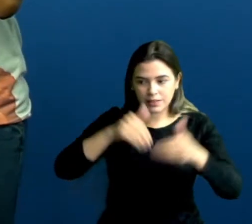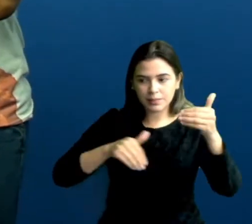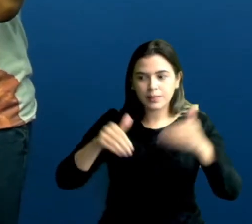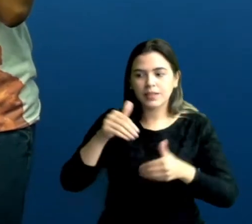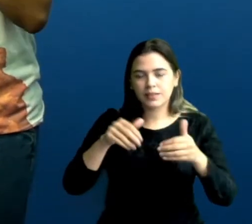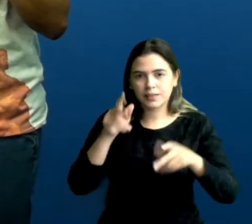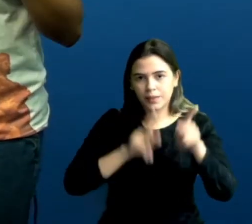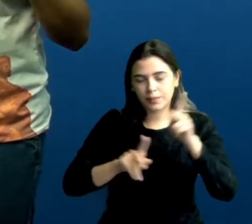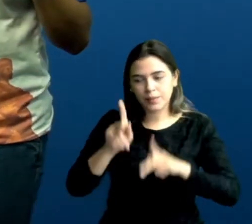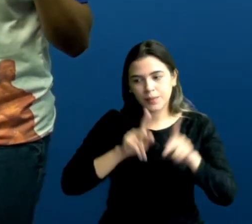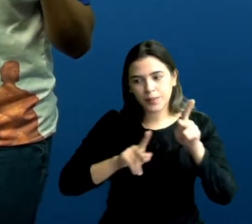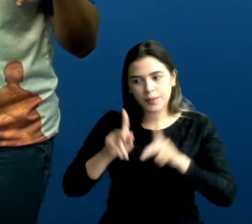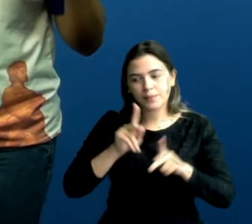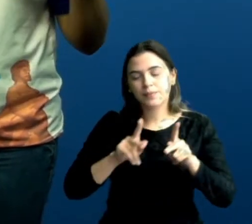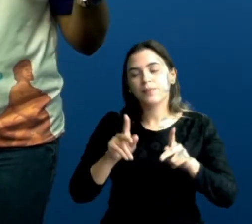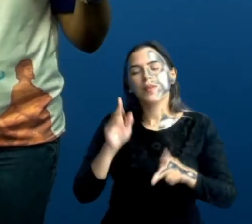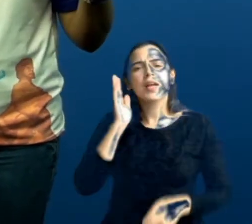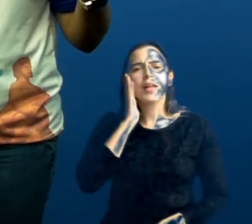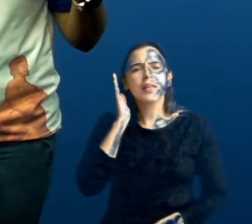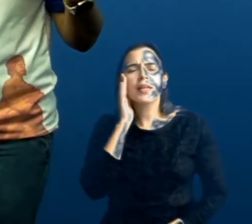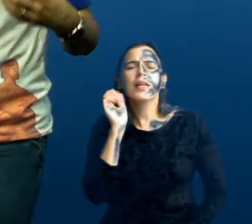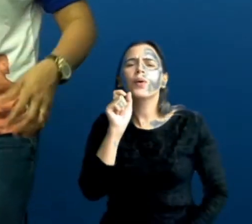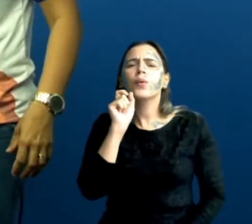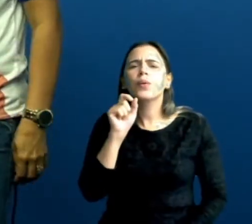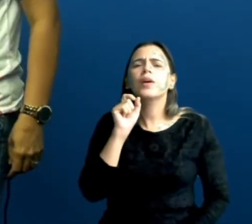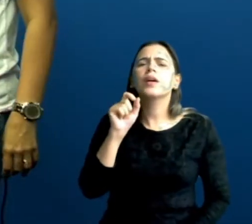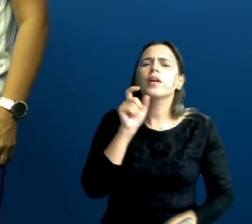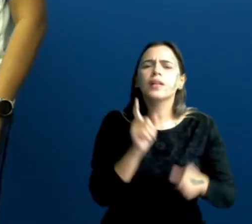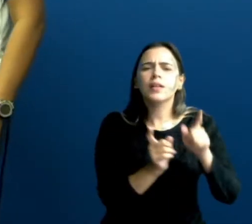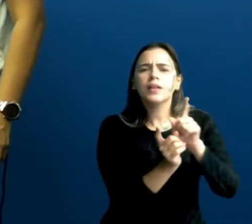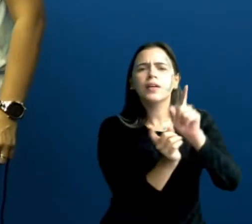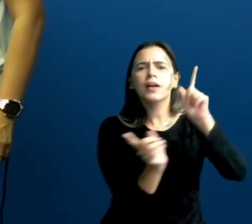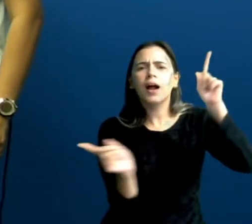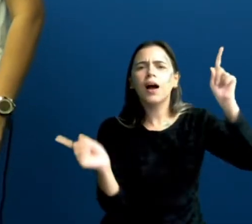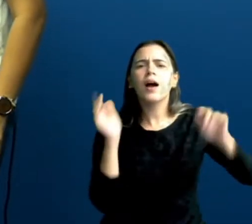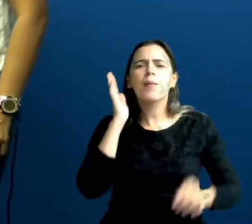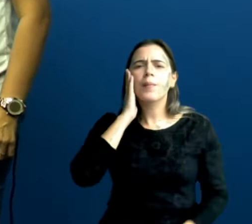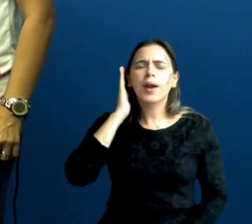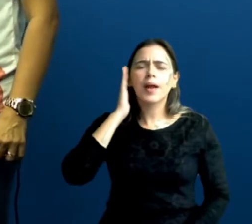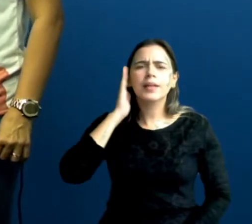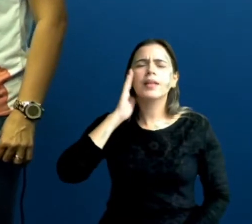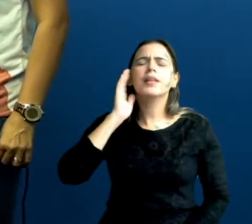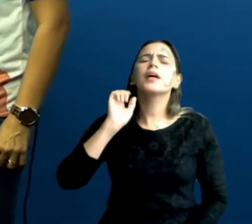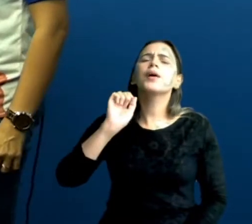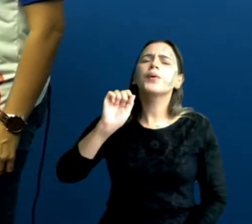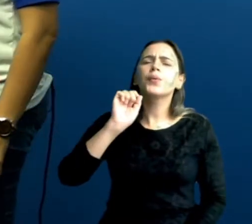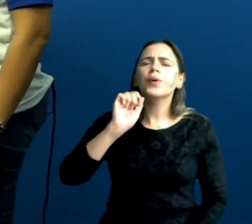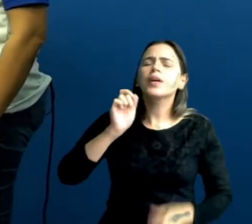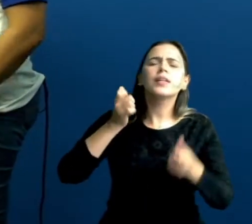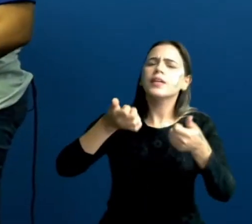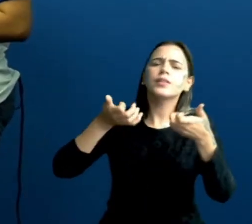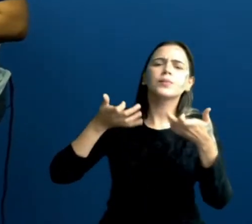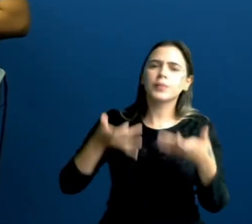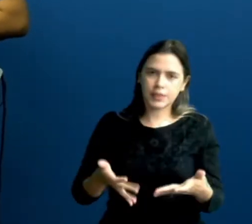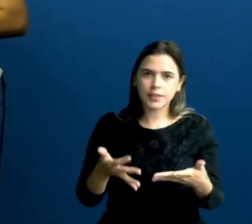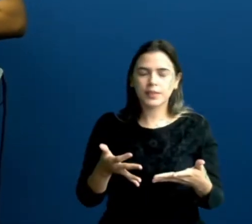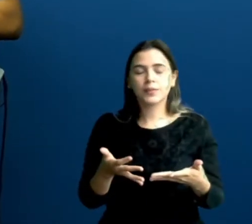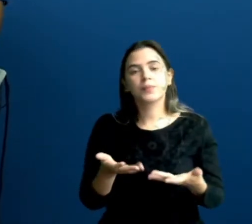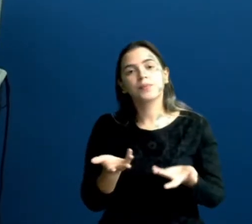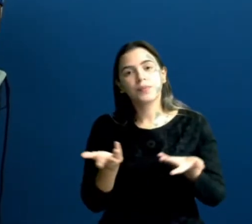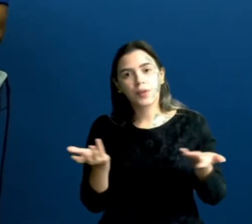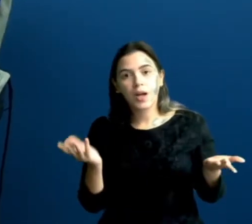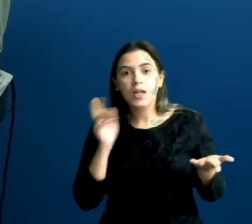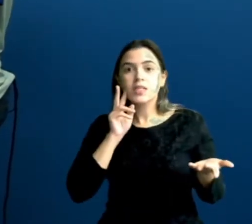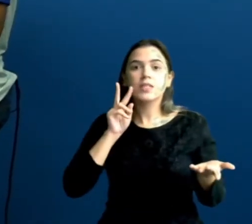do que trata o gráfico é muito importante para compreender, né? O que ele está dizendo. No caso, se você